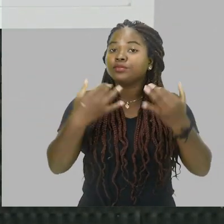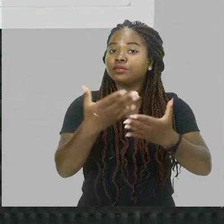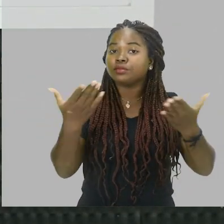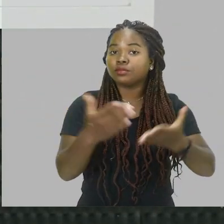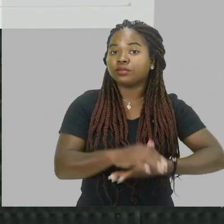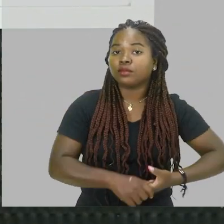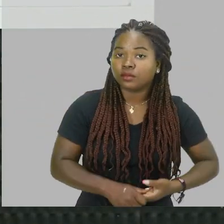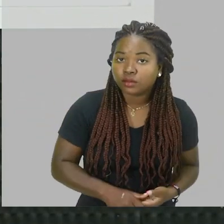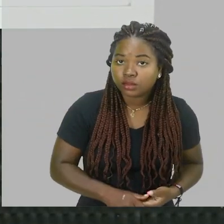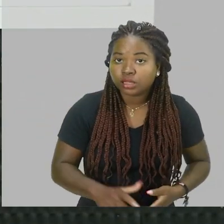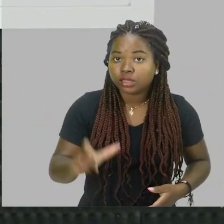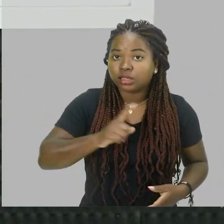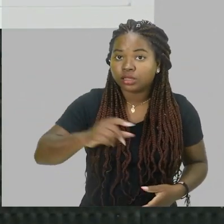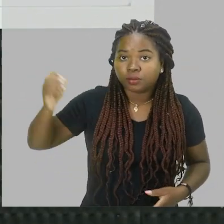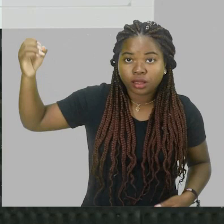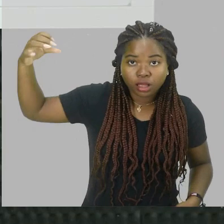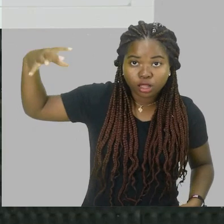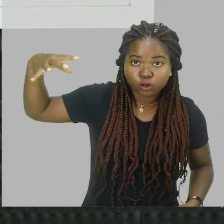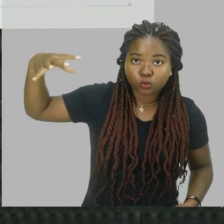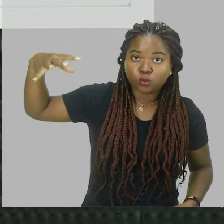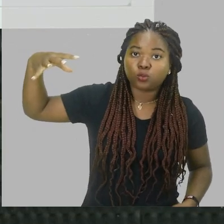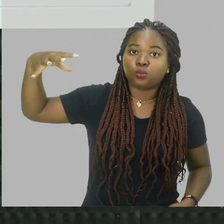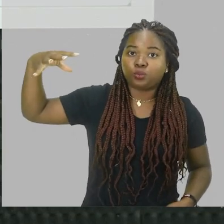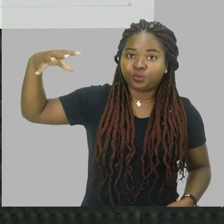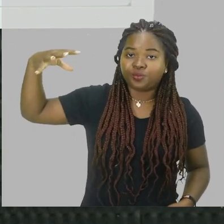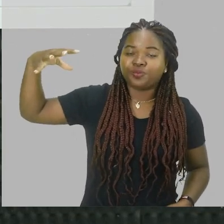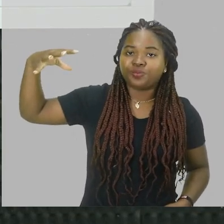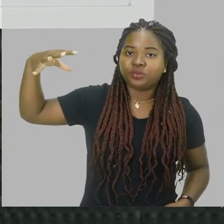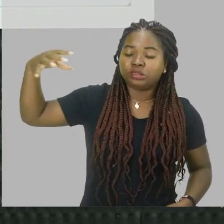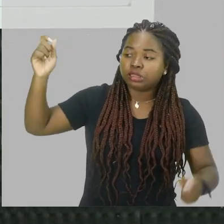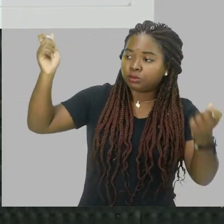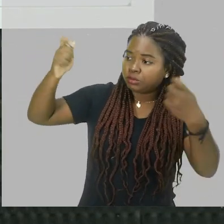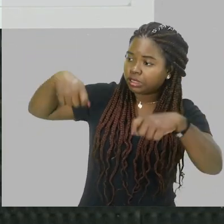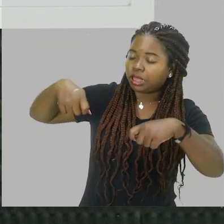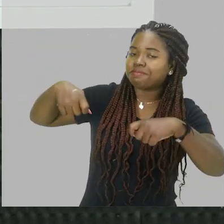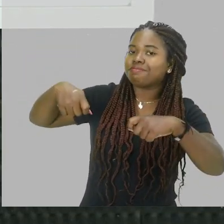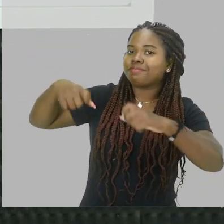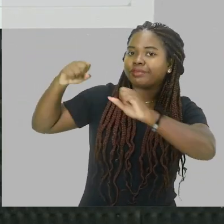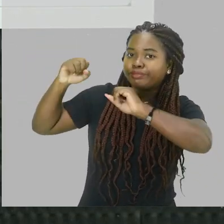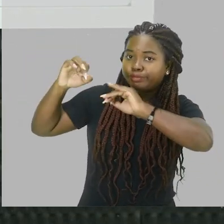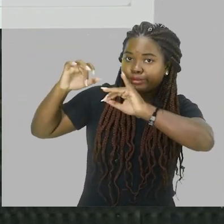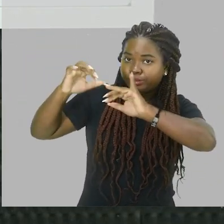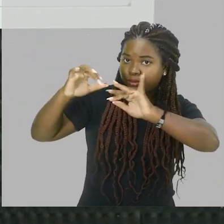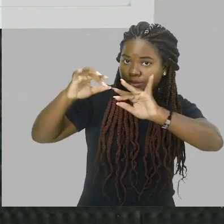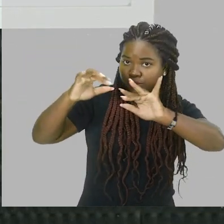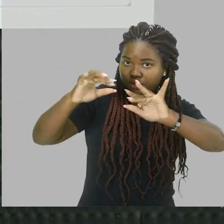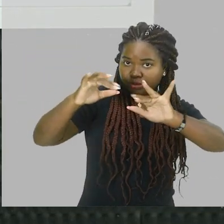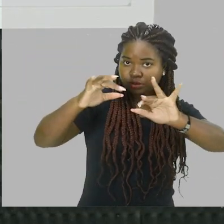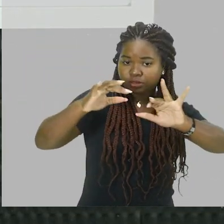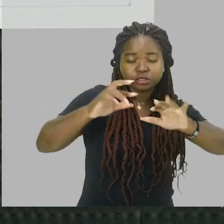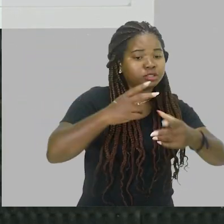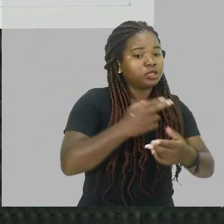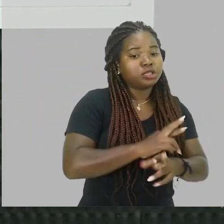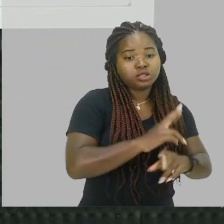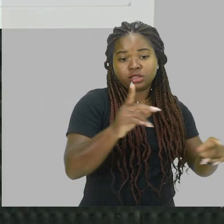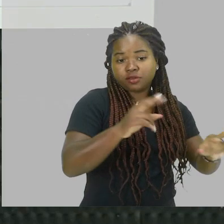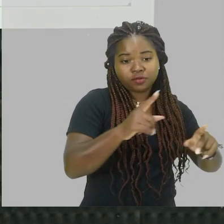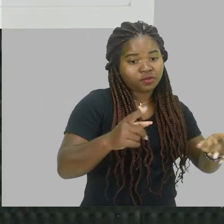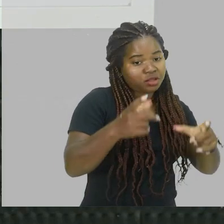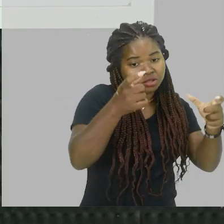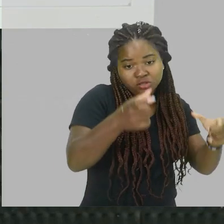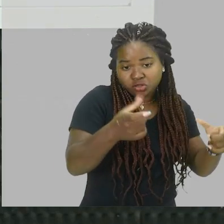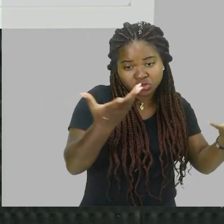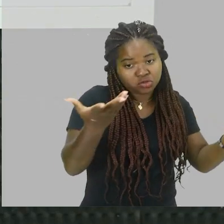a luz, essa luz, ela pode se cruzar, por exemplo, né, vindo de diferentes locais,